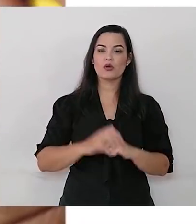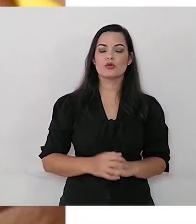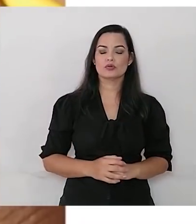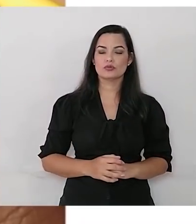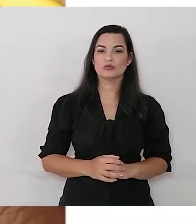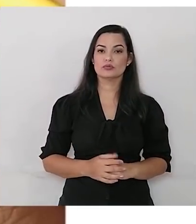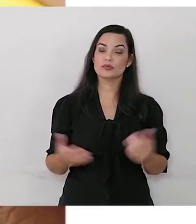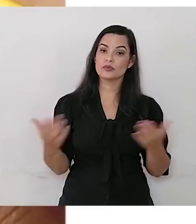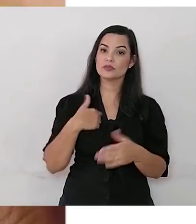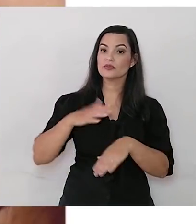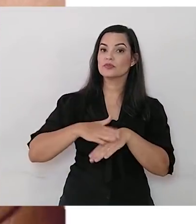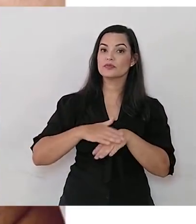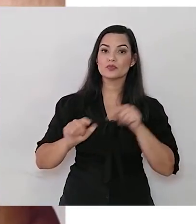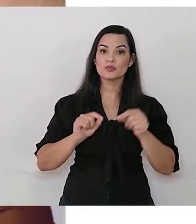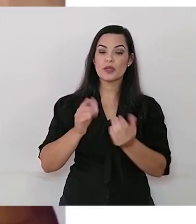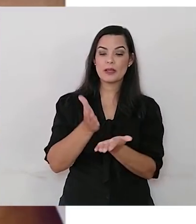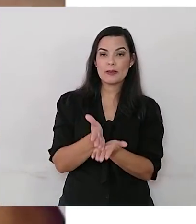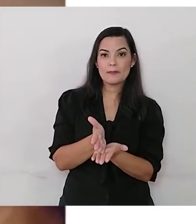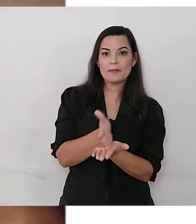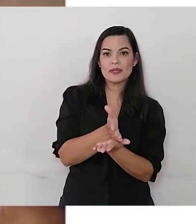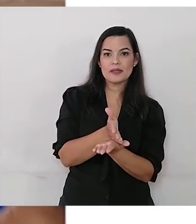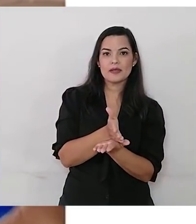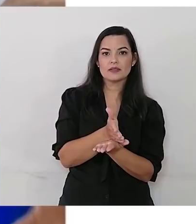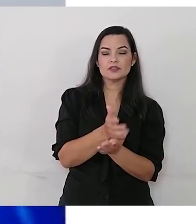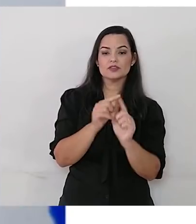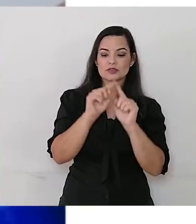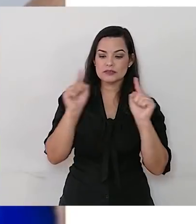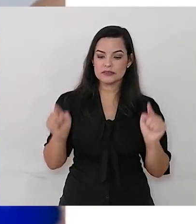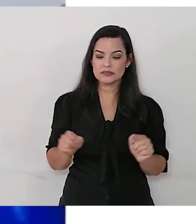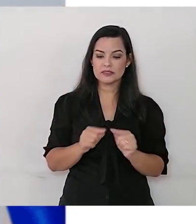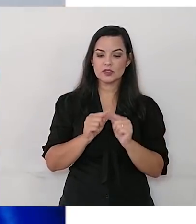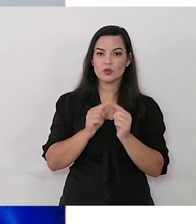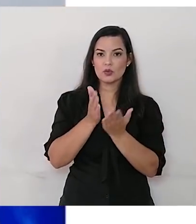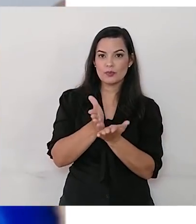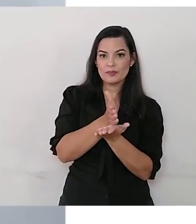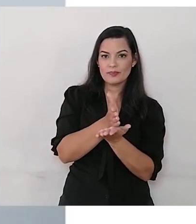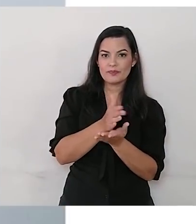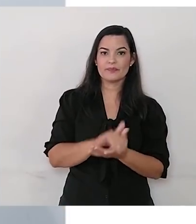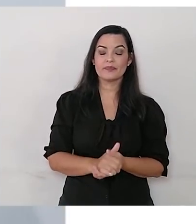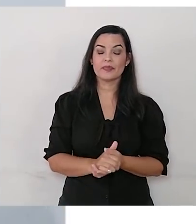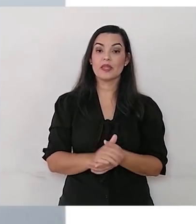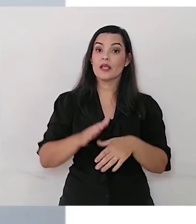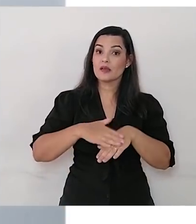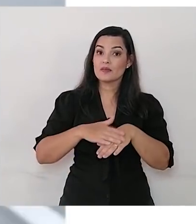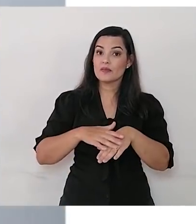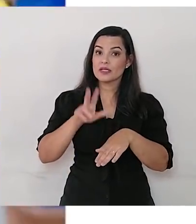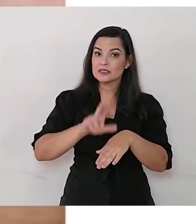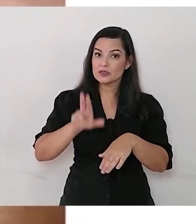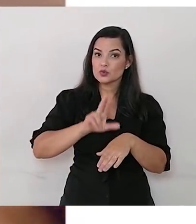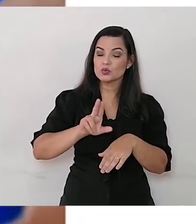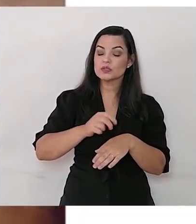eu vou fazer metade de um círculo. Tem que fazer com uma quantidade